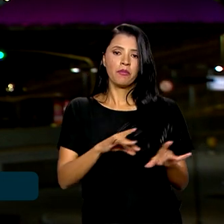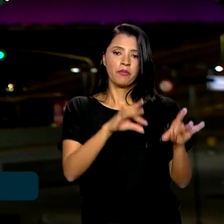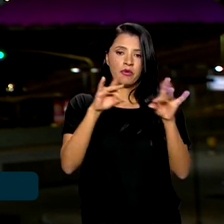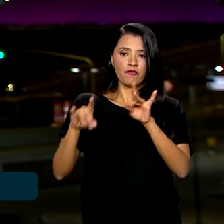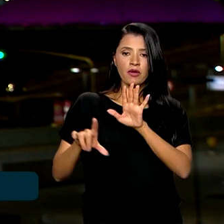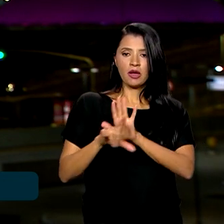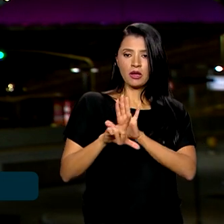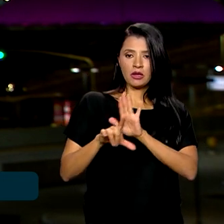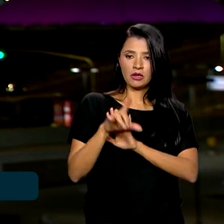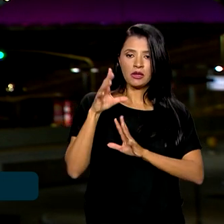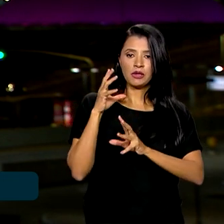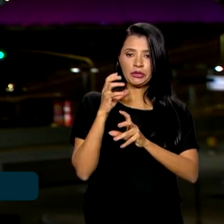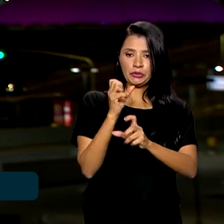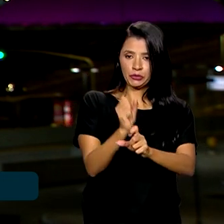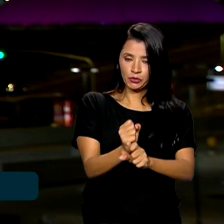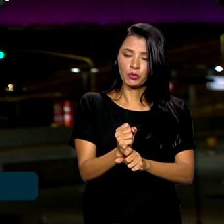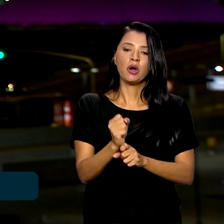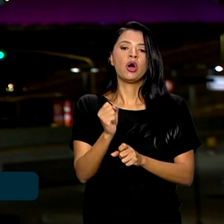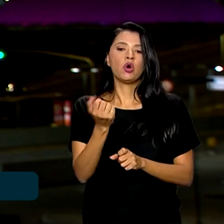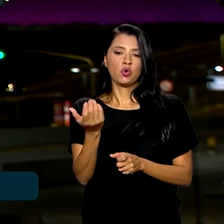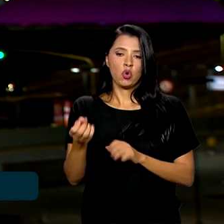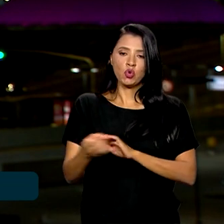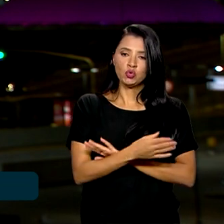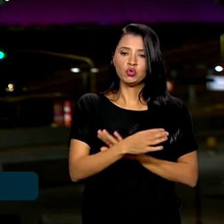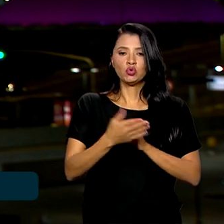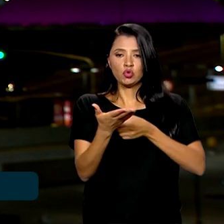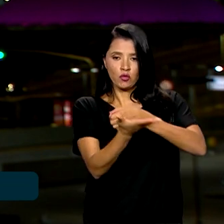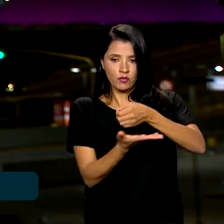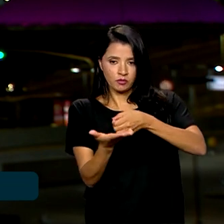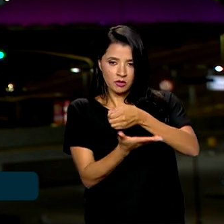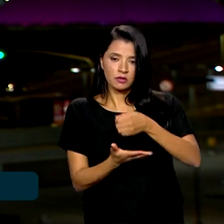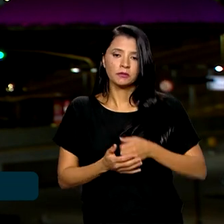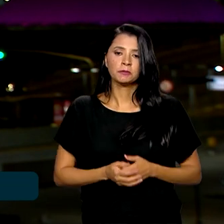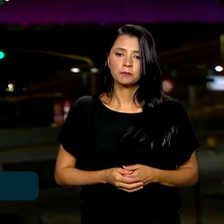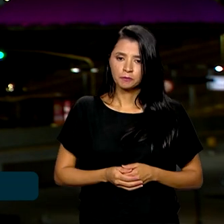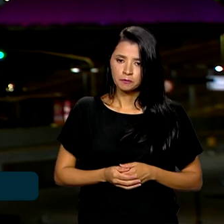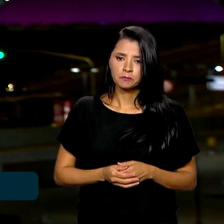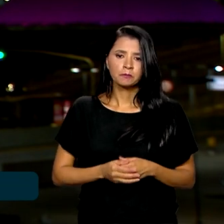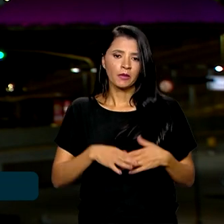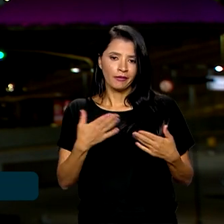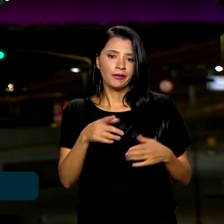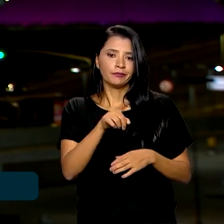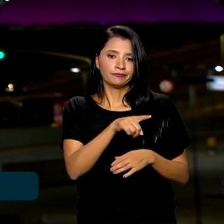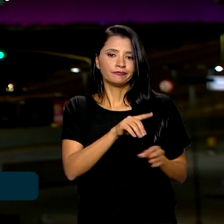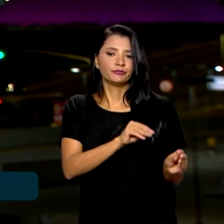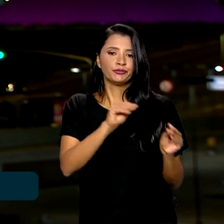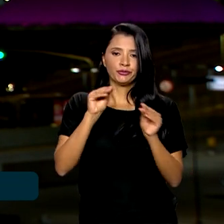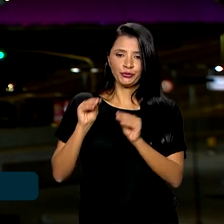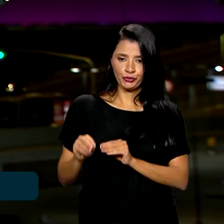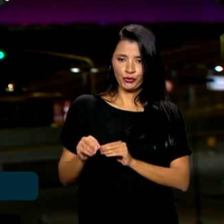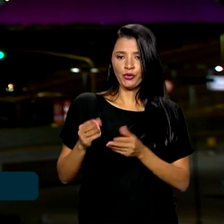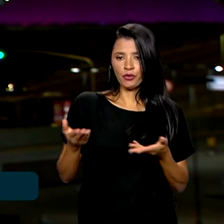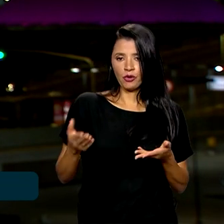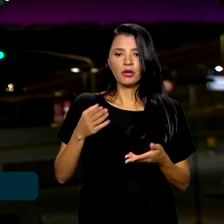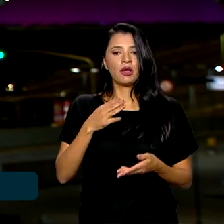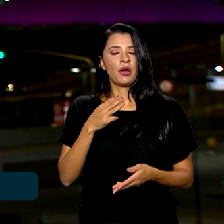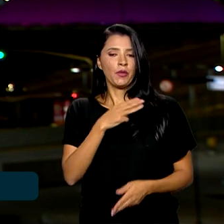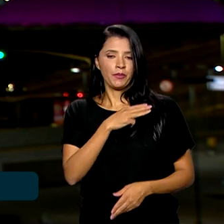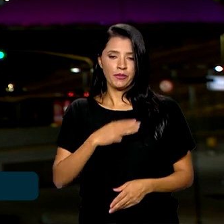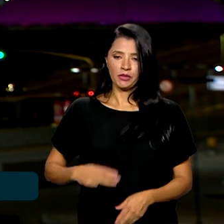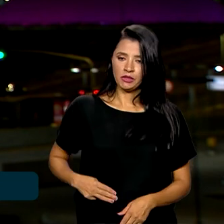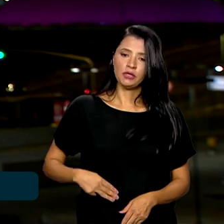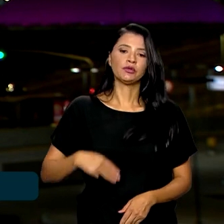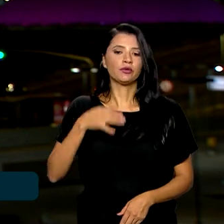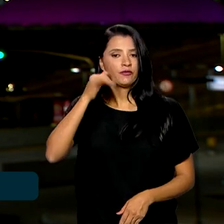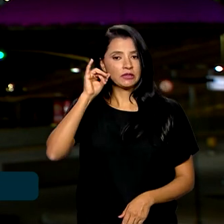orçamentária anual com os novos parâmetros. E apesar do adiamento desta semana, o ministro da Fazenda,